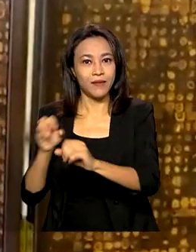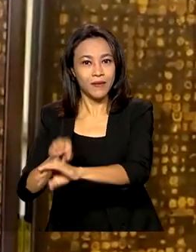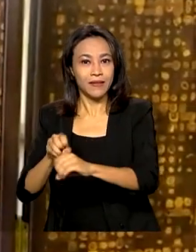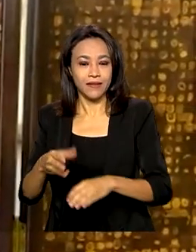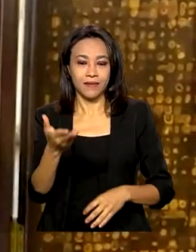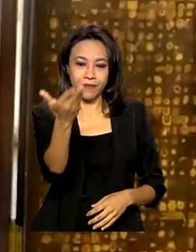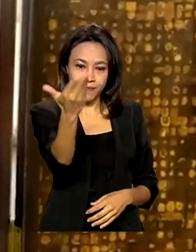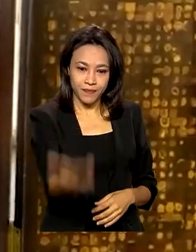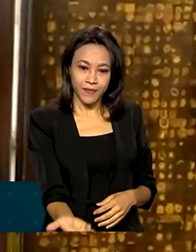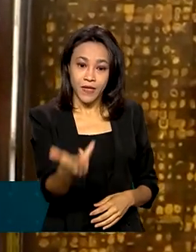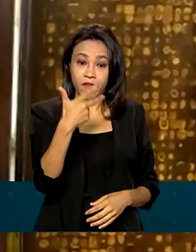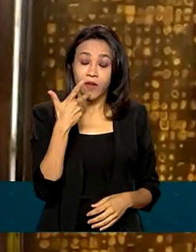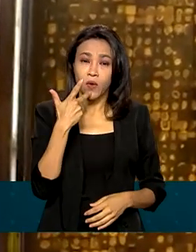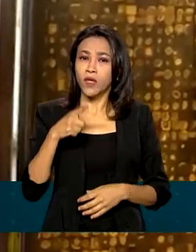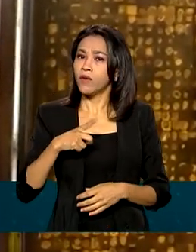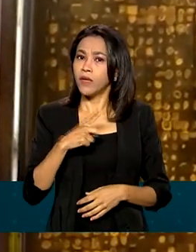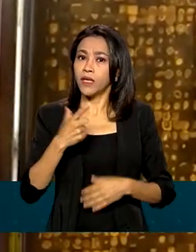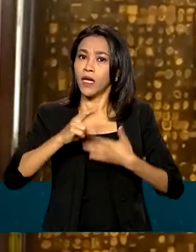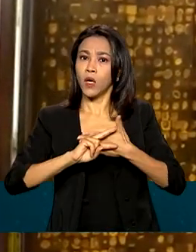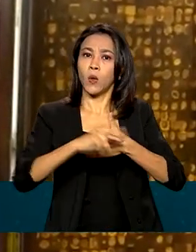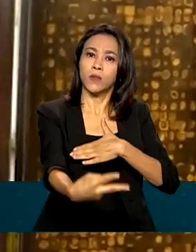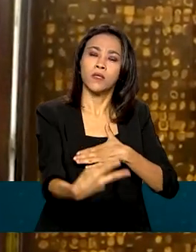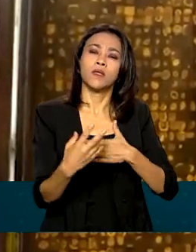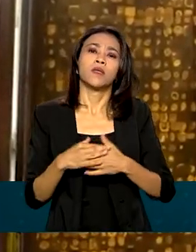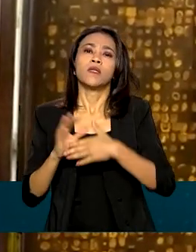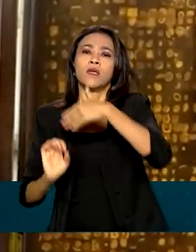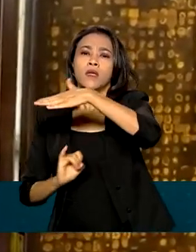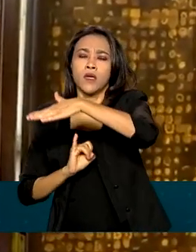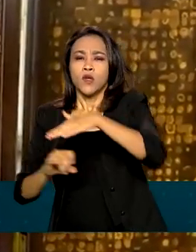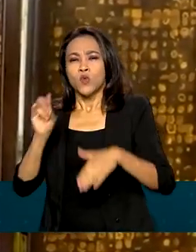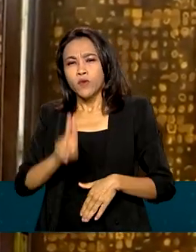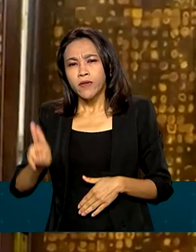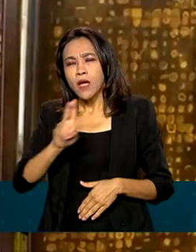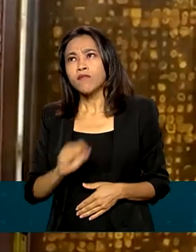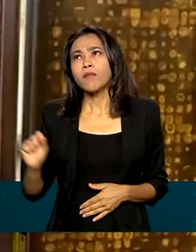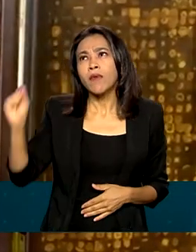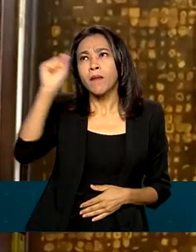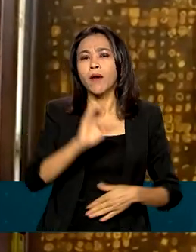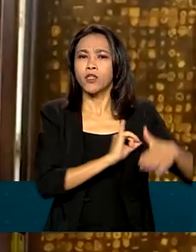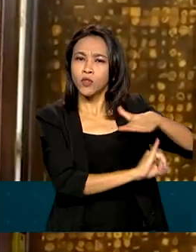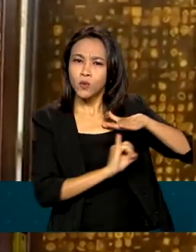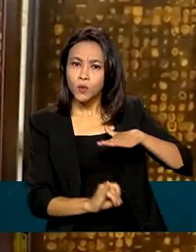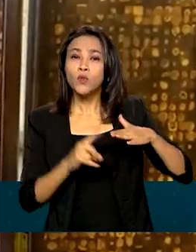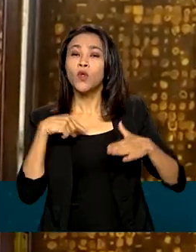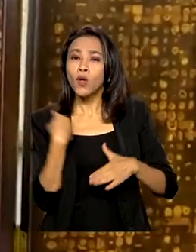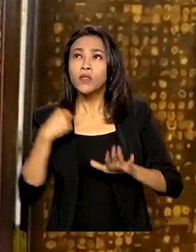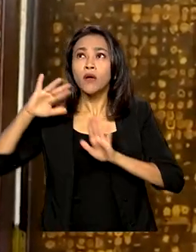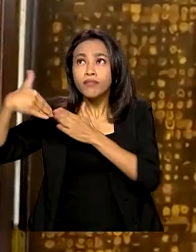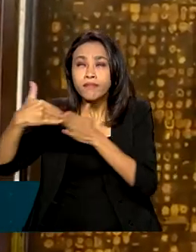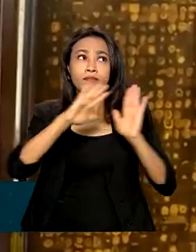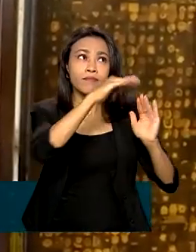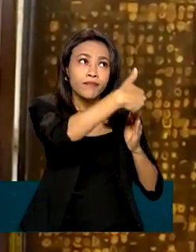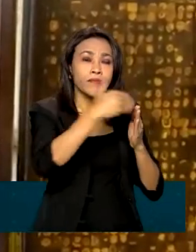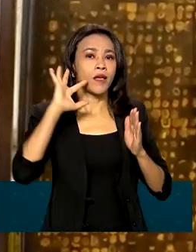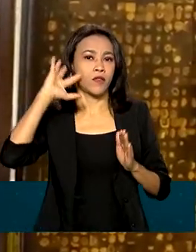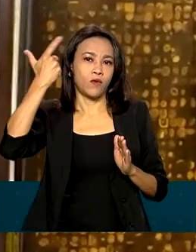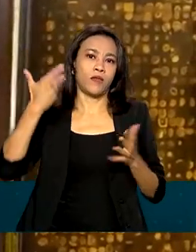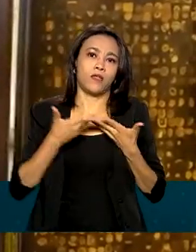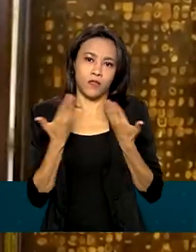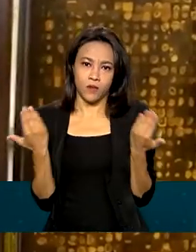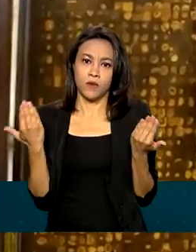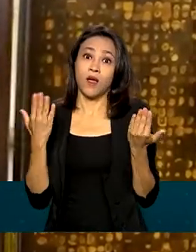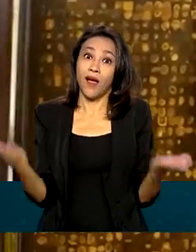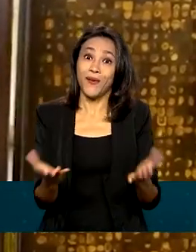tinha dito que não haveria impacto para as universidades, para os institutos, porque nós trataríamos o caso a caso. E agora nós estamos fazendo uma liberação